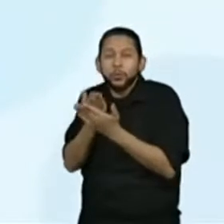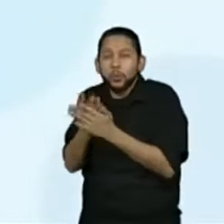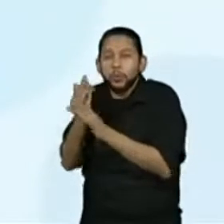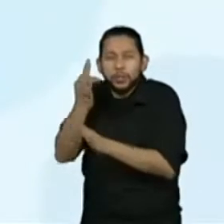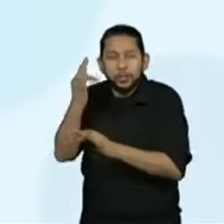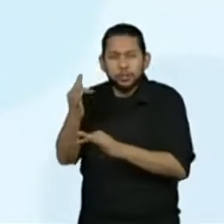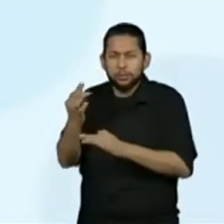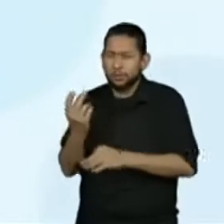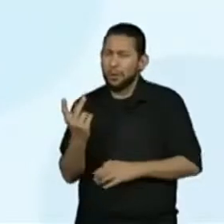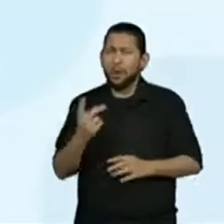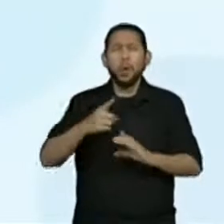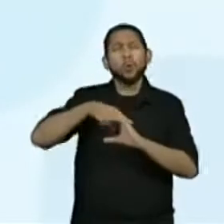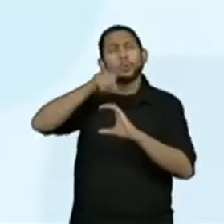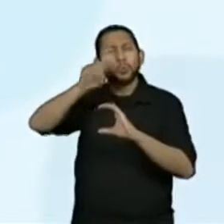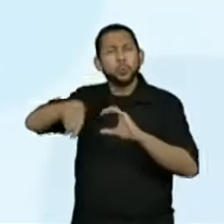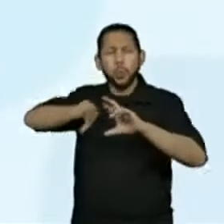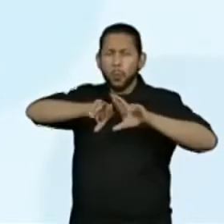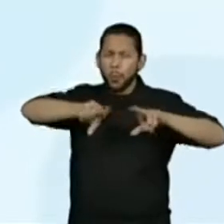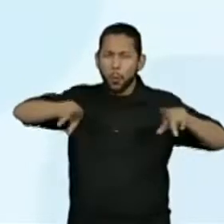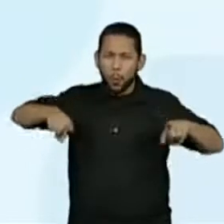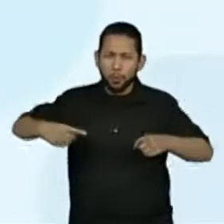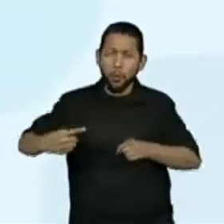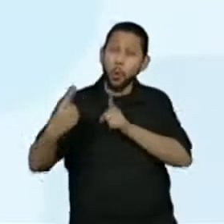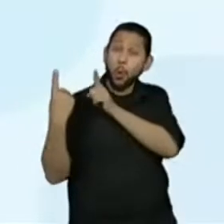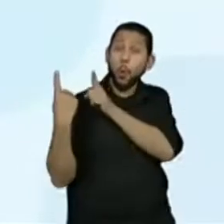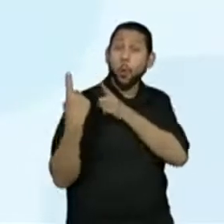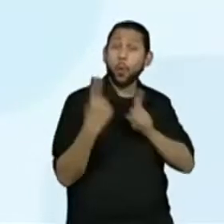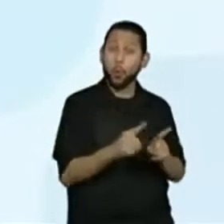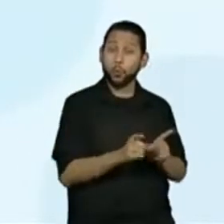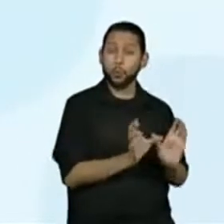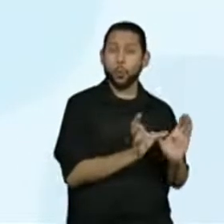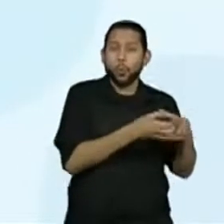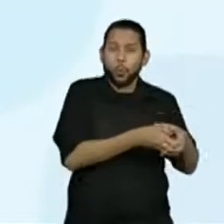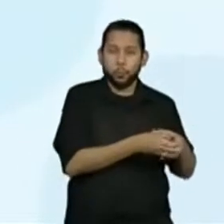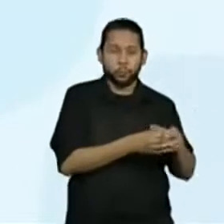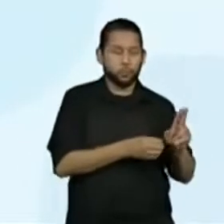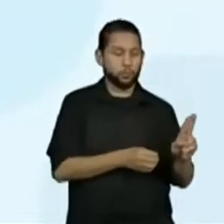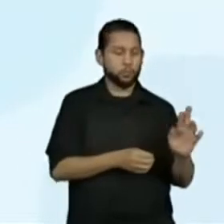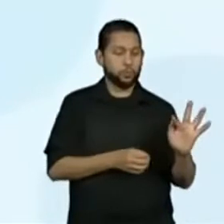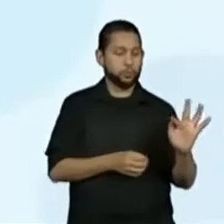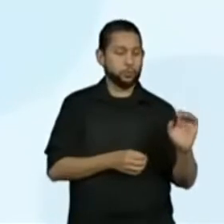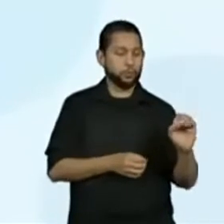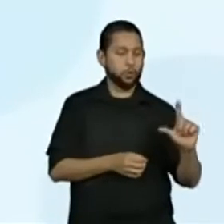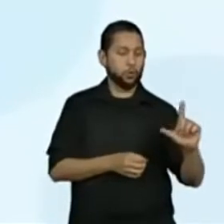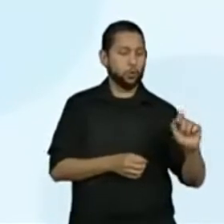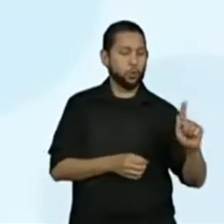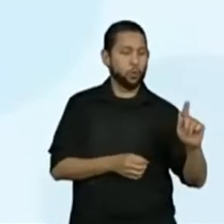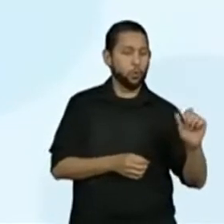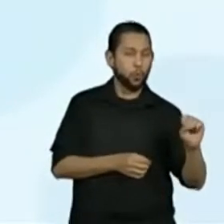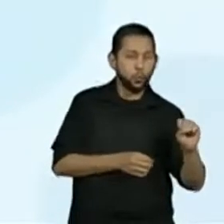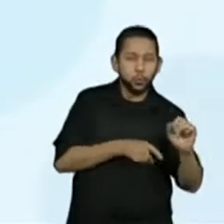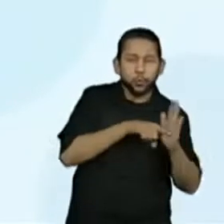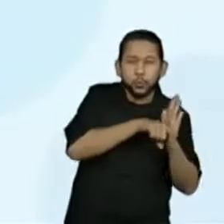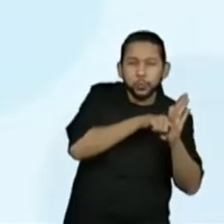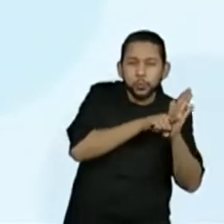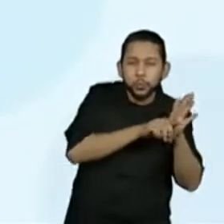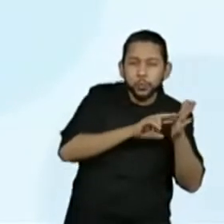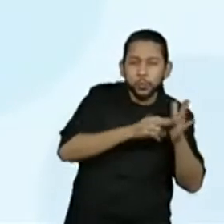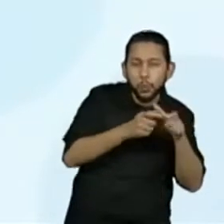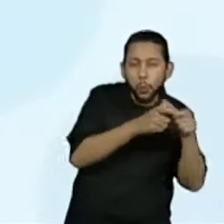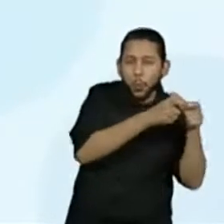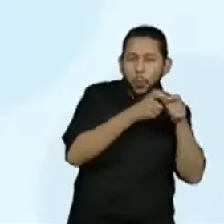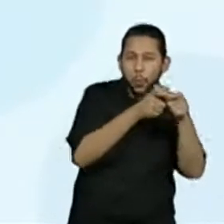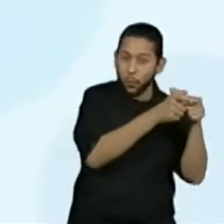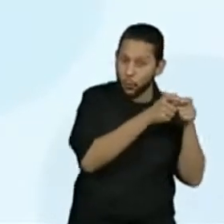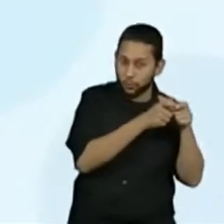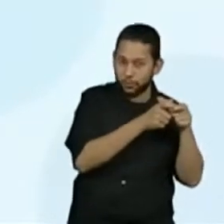em pé de guerra com os ufólogos. O assunto OVNIs só é admirável mesmo e